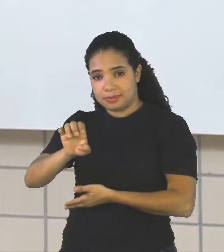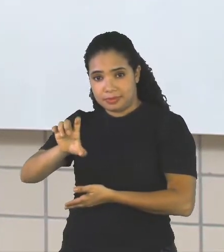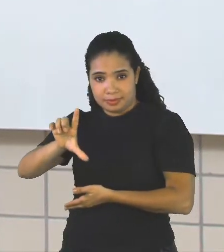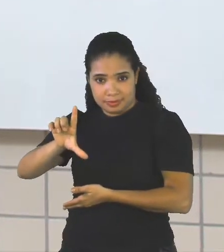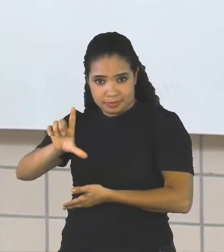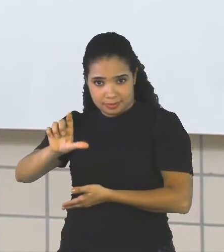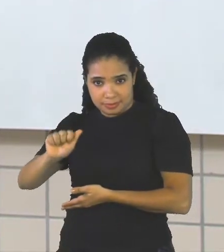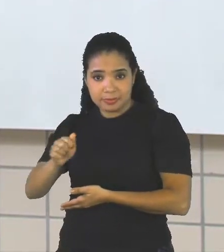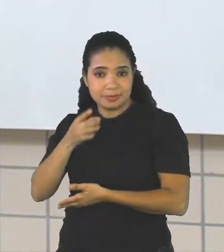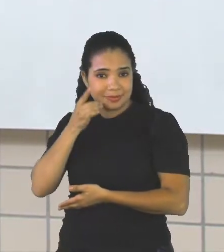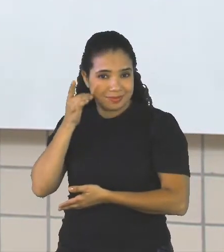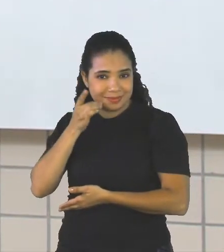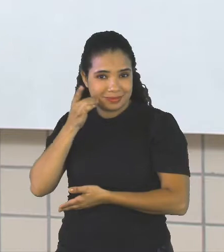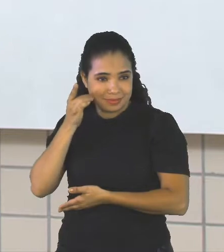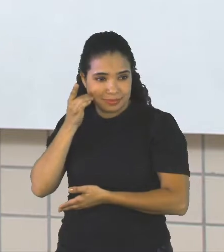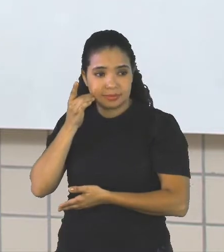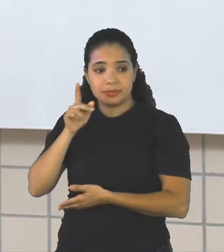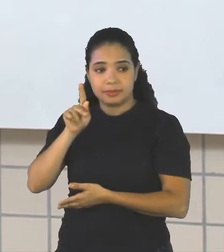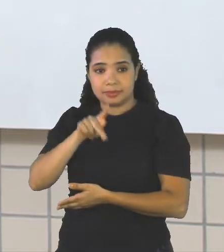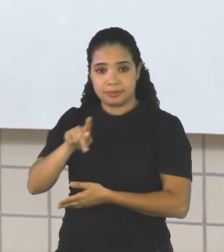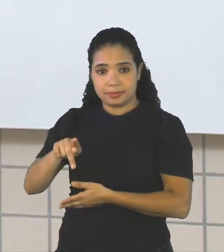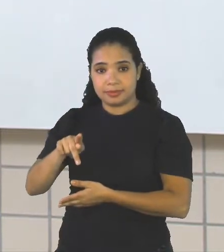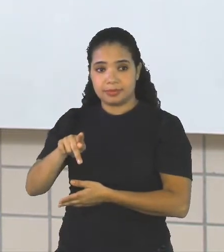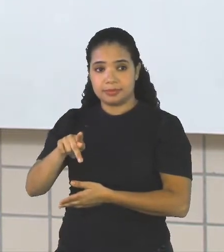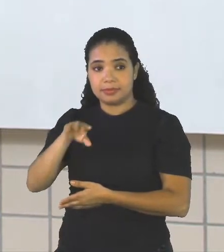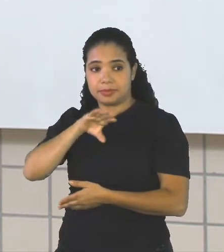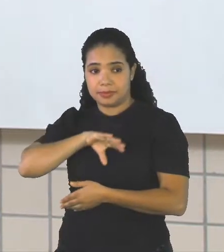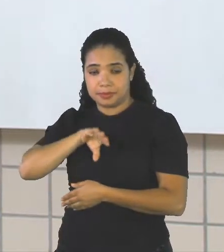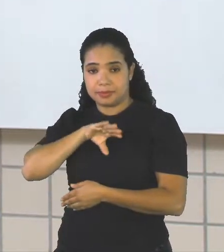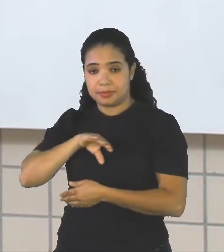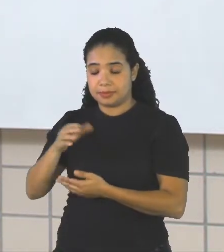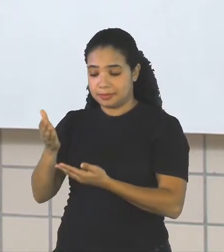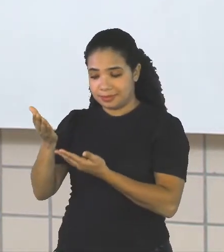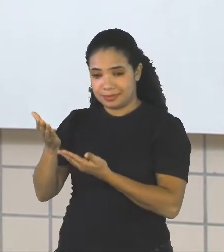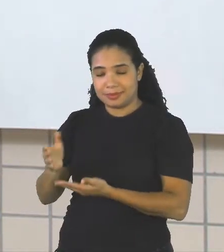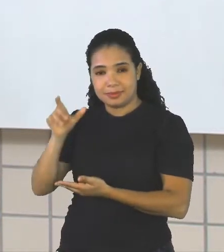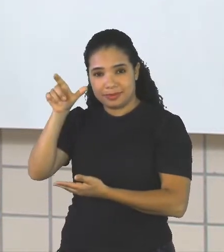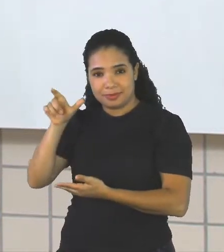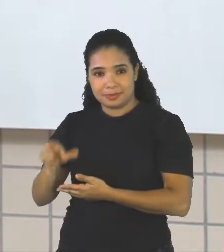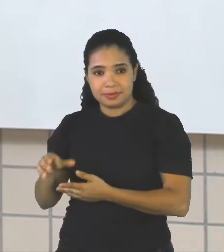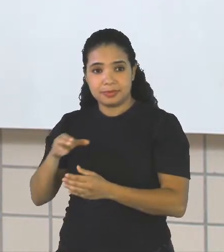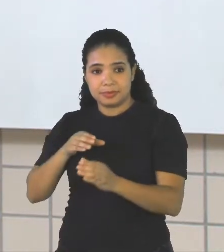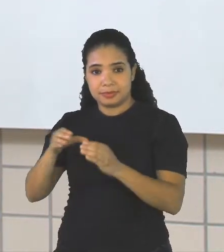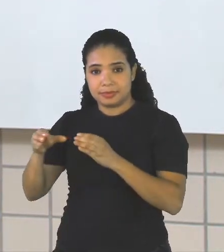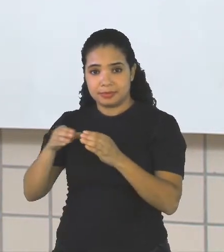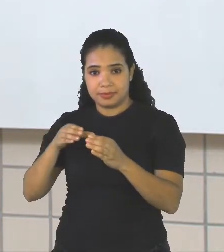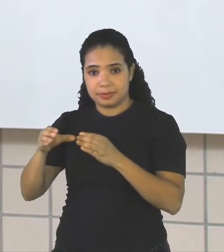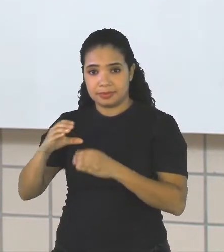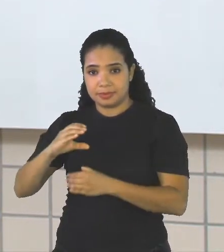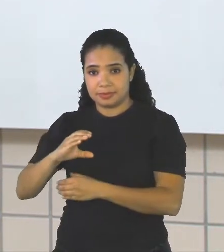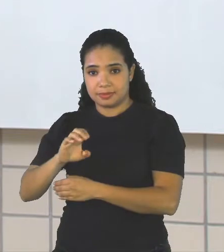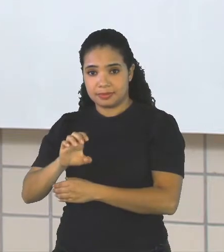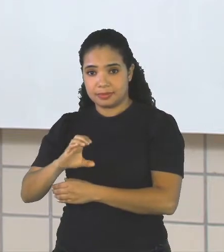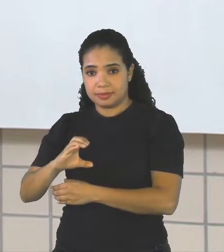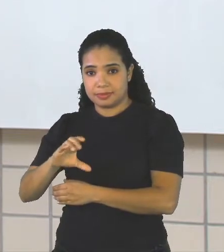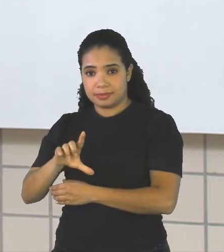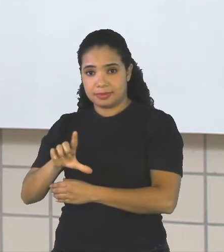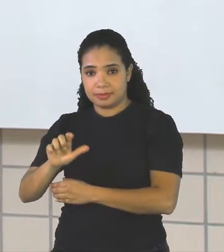Teacher Ela é A professora De língua Portuguesa Coordenadora Do CECLA Centro de Língua Literatura E Arte